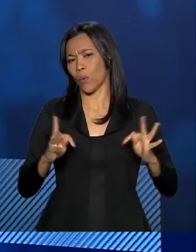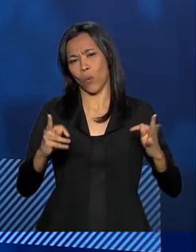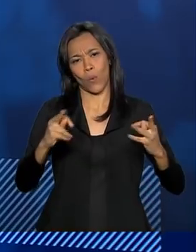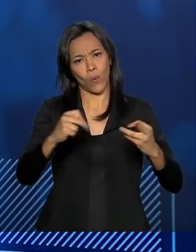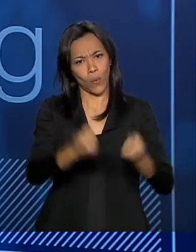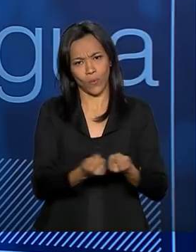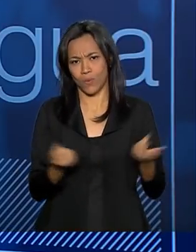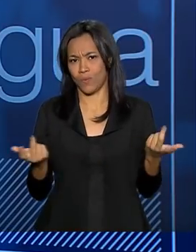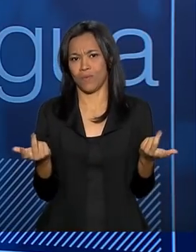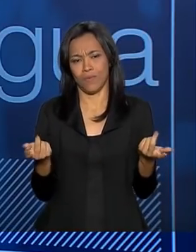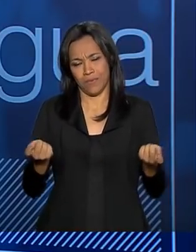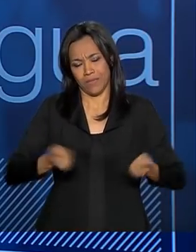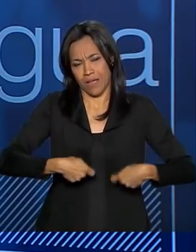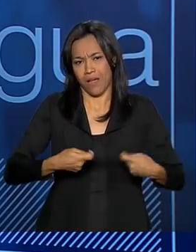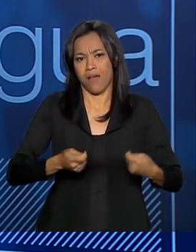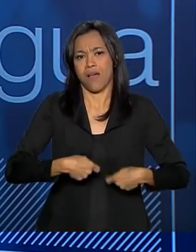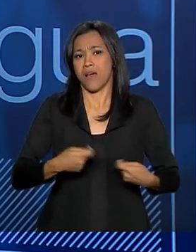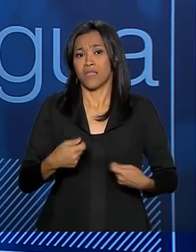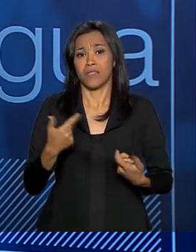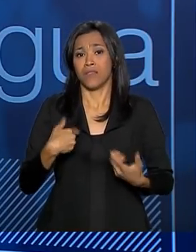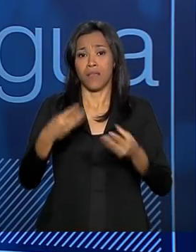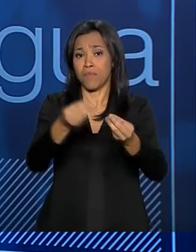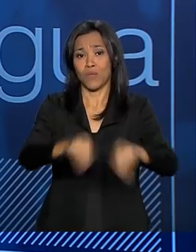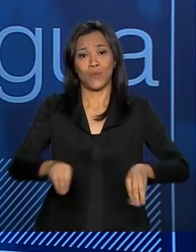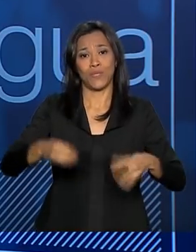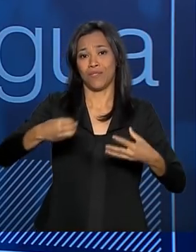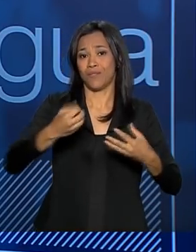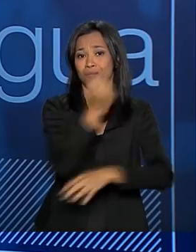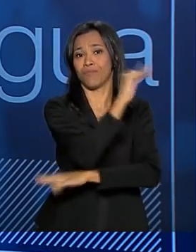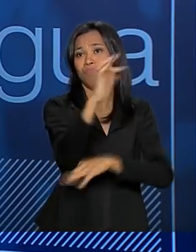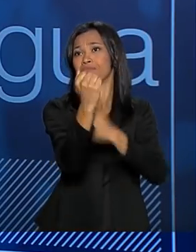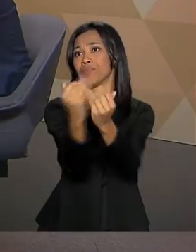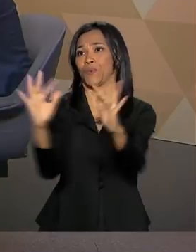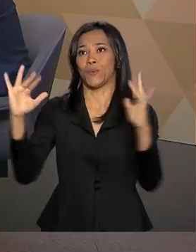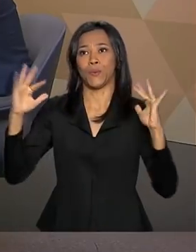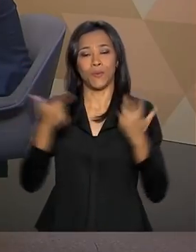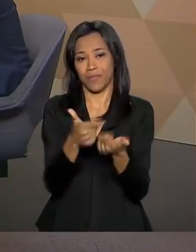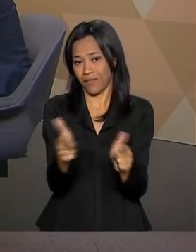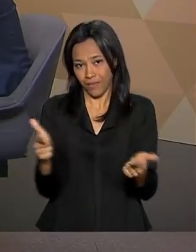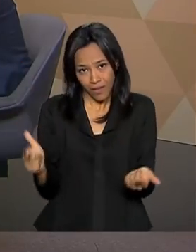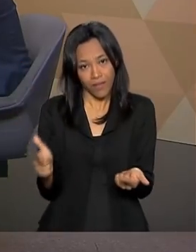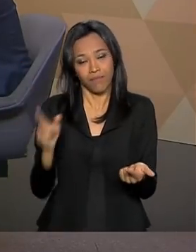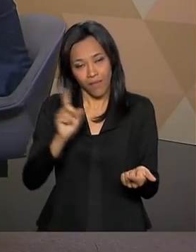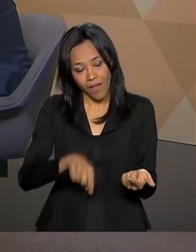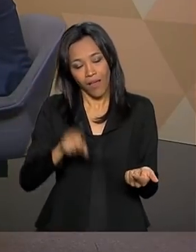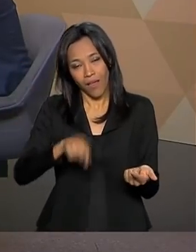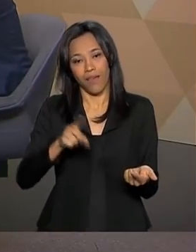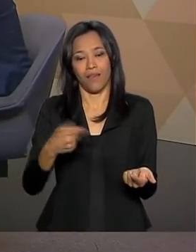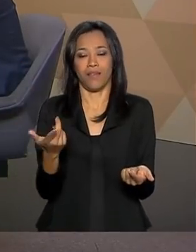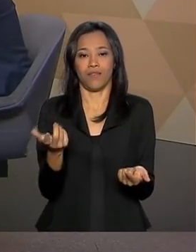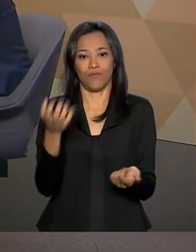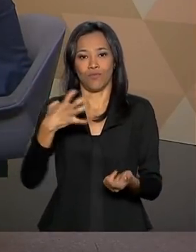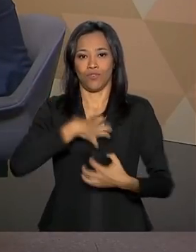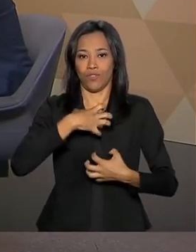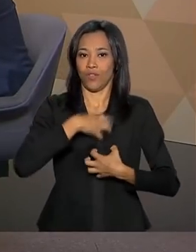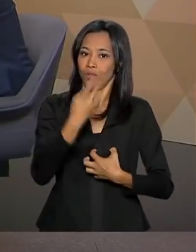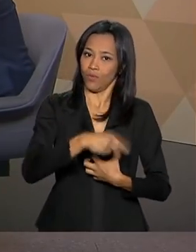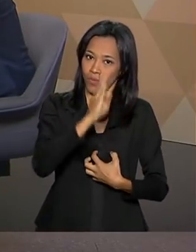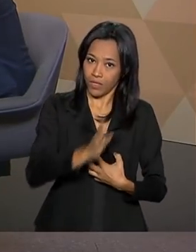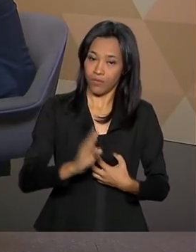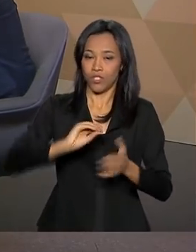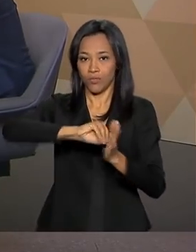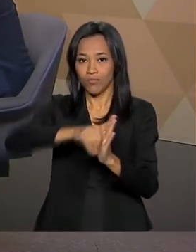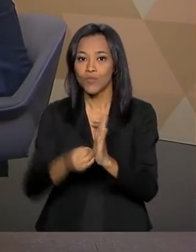dever de casa. sem agredir o meio ambiente. Essa é a grande vocação do Brasil, a vocação do agro sustentável.